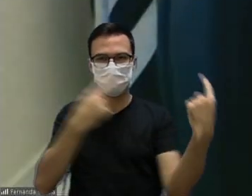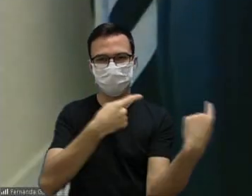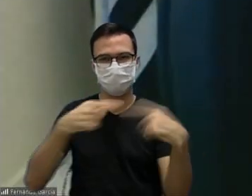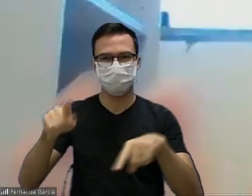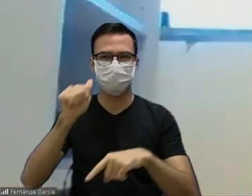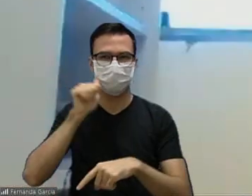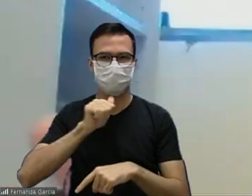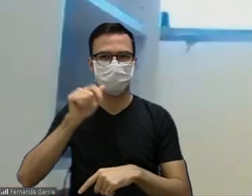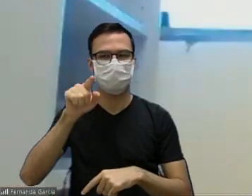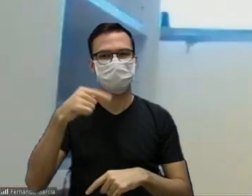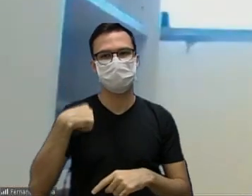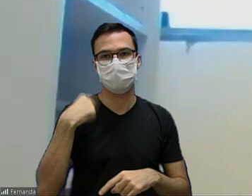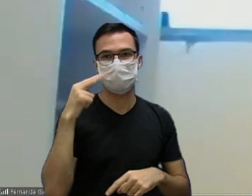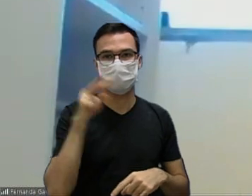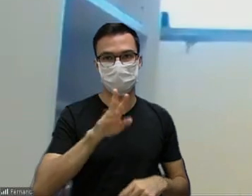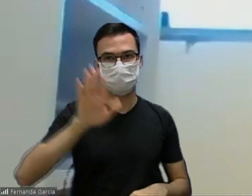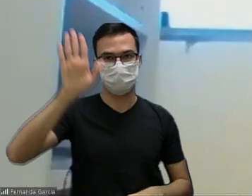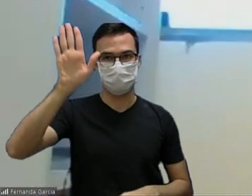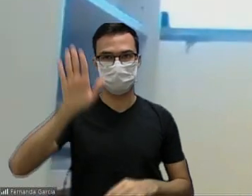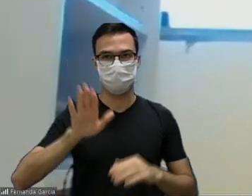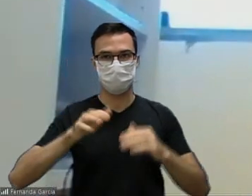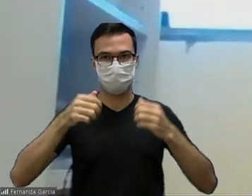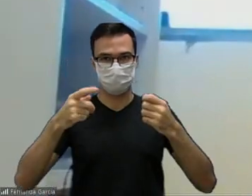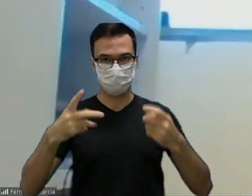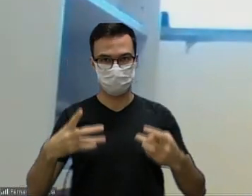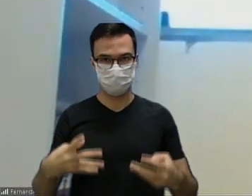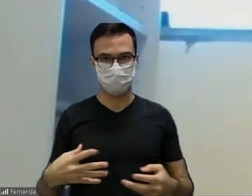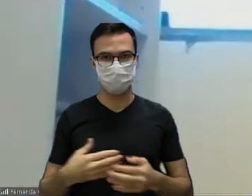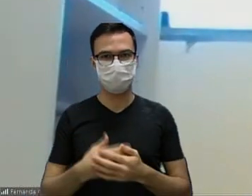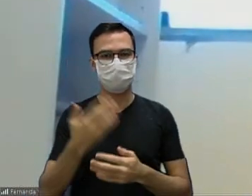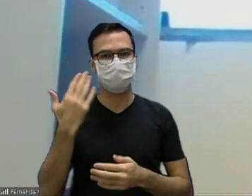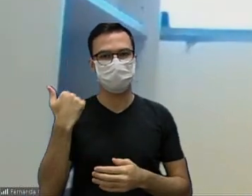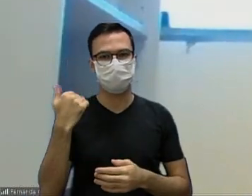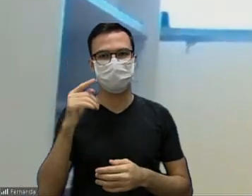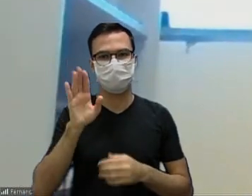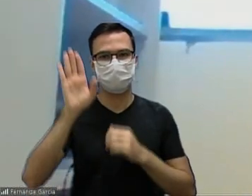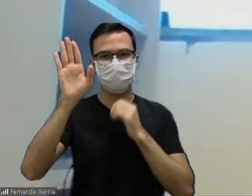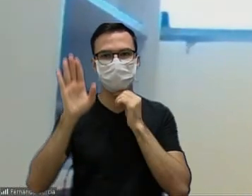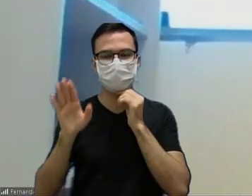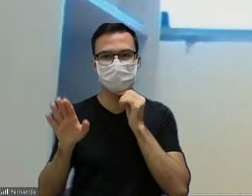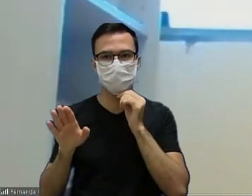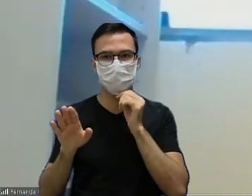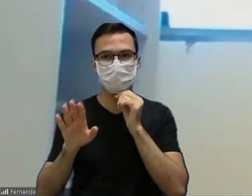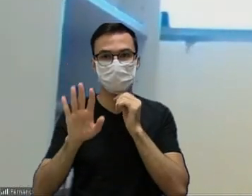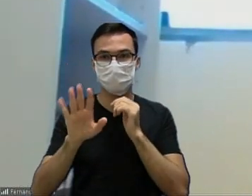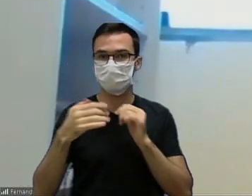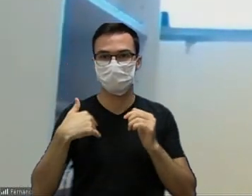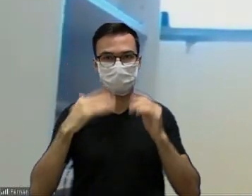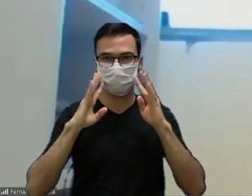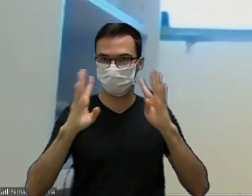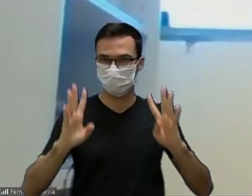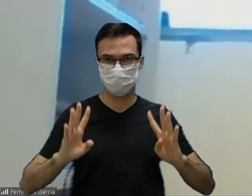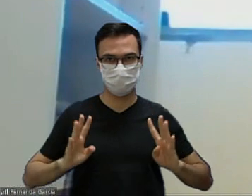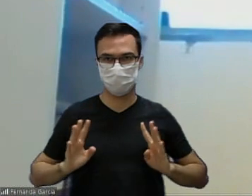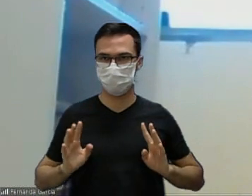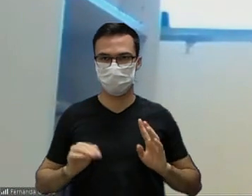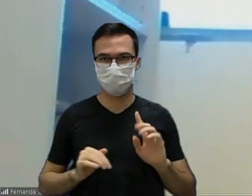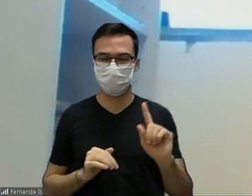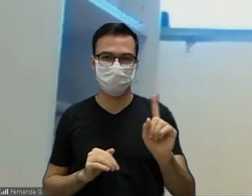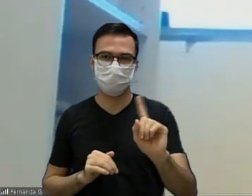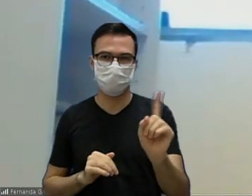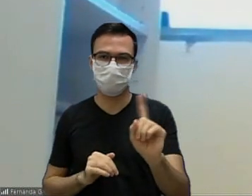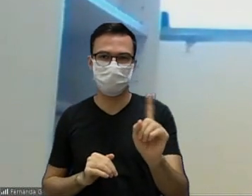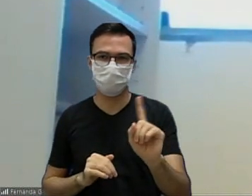posicionar eu erguei a mão eu levantei a mão ali na nos participantes só que o senhor não não